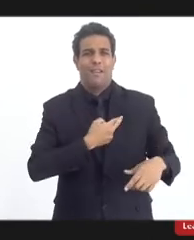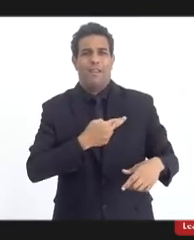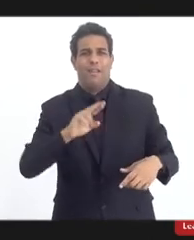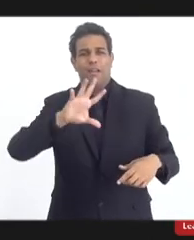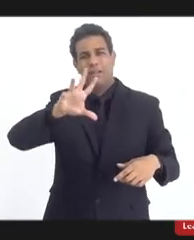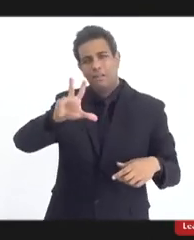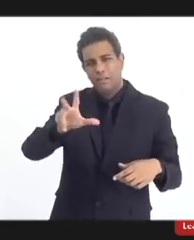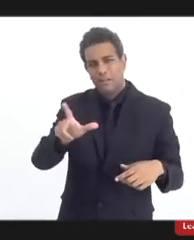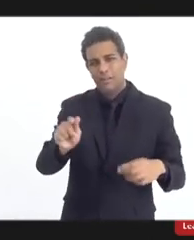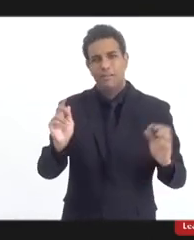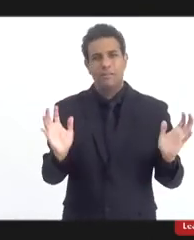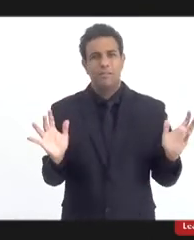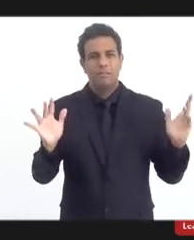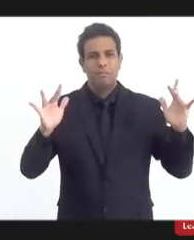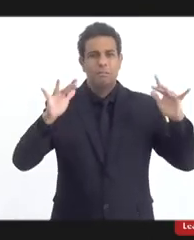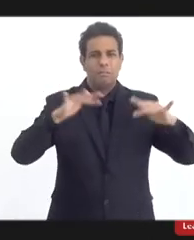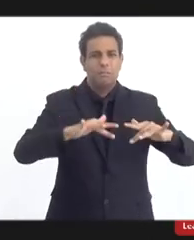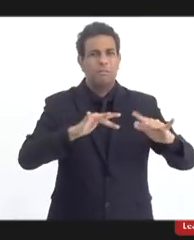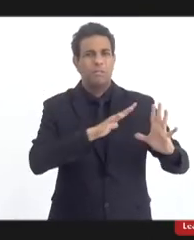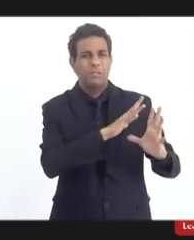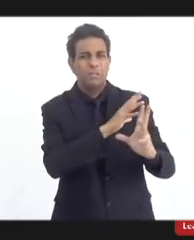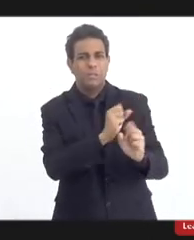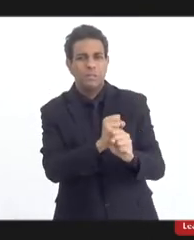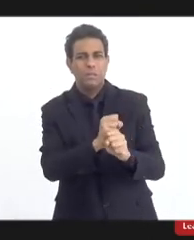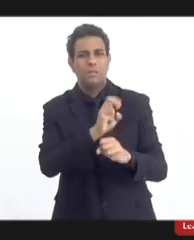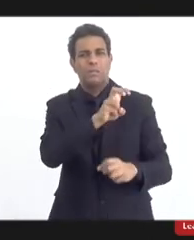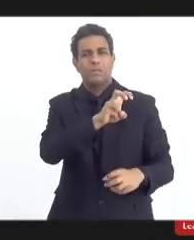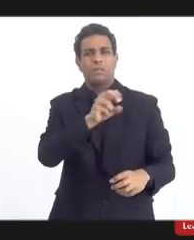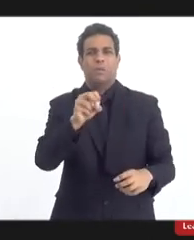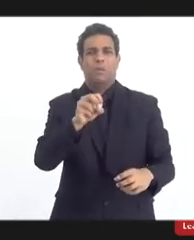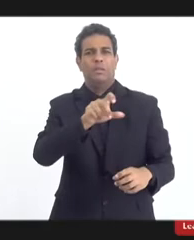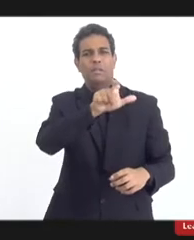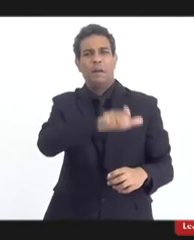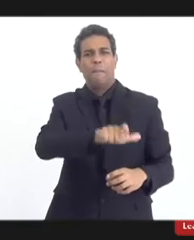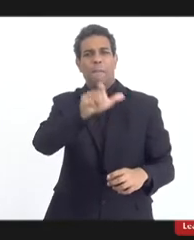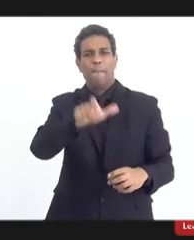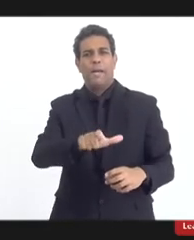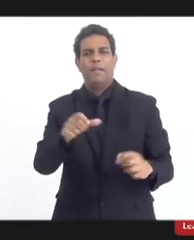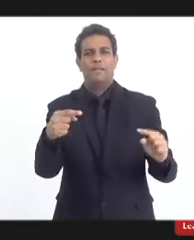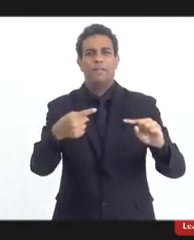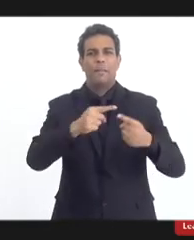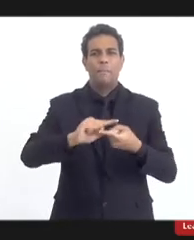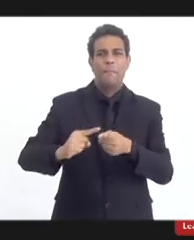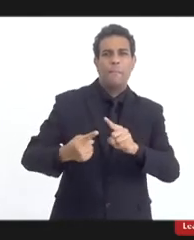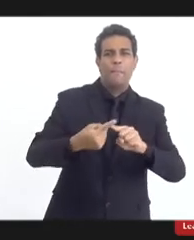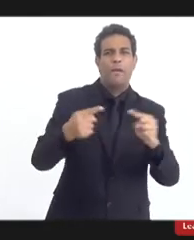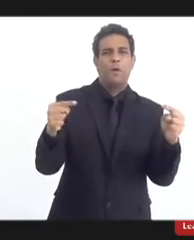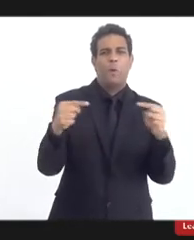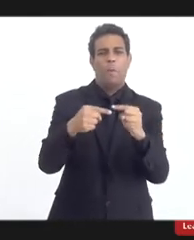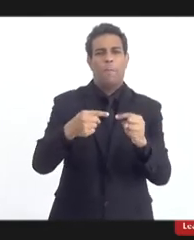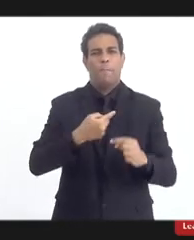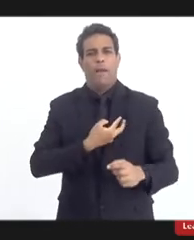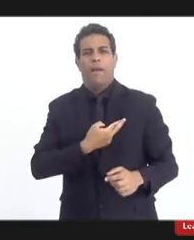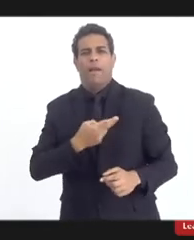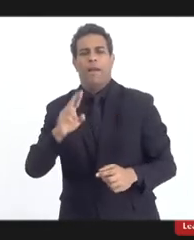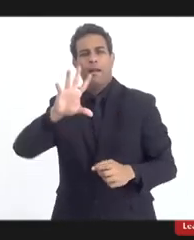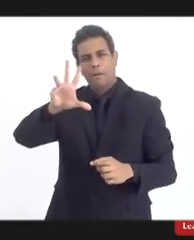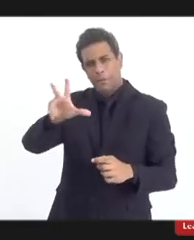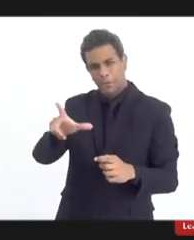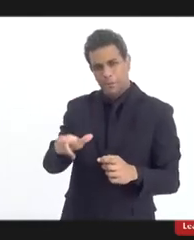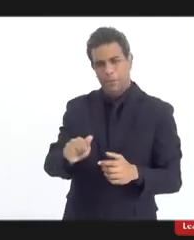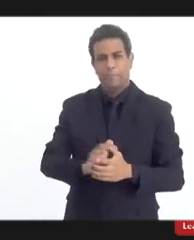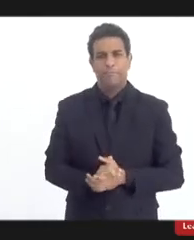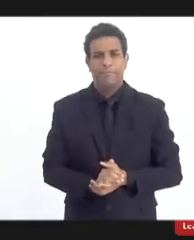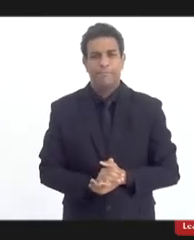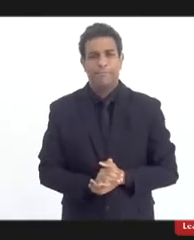50 participantes, 50 adeptos, os 50 fiéis. Então, estamos falando